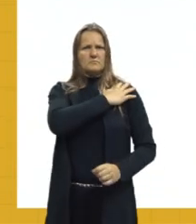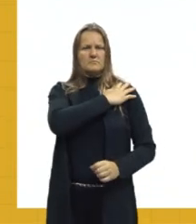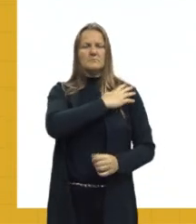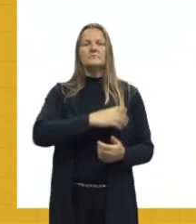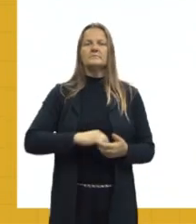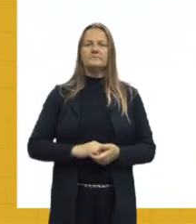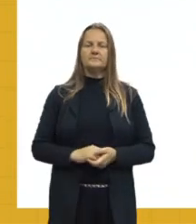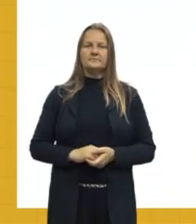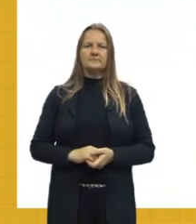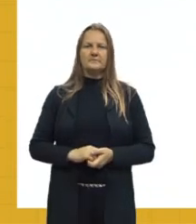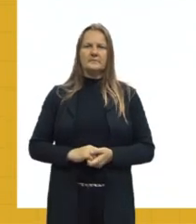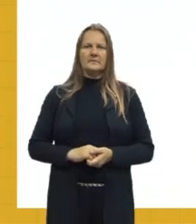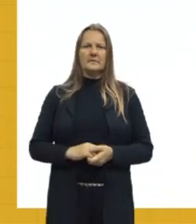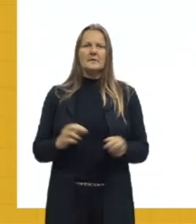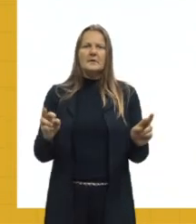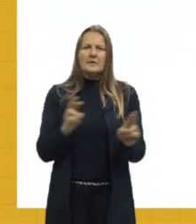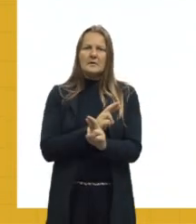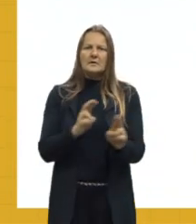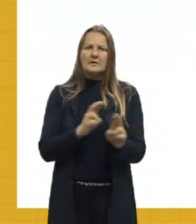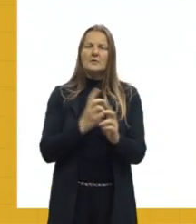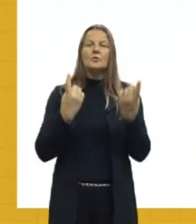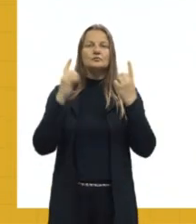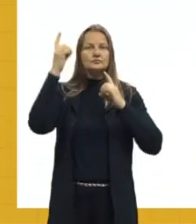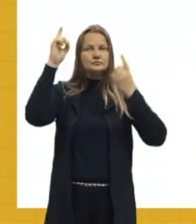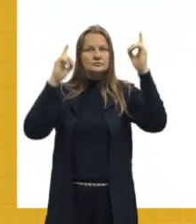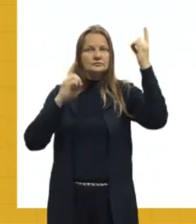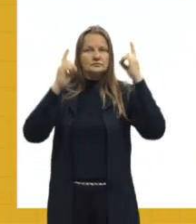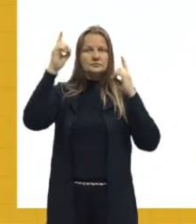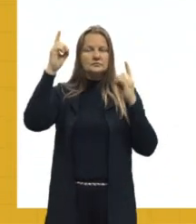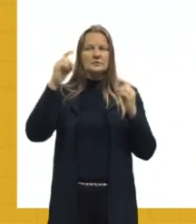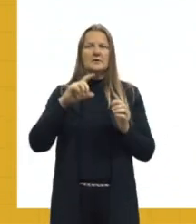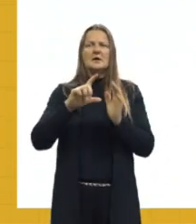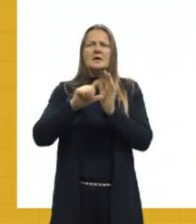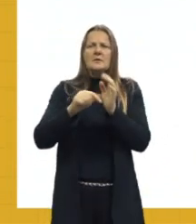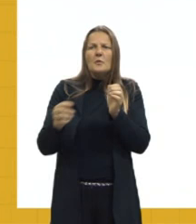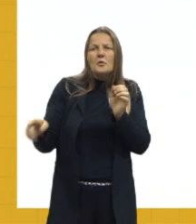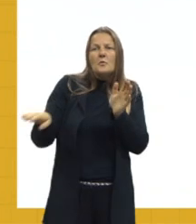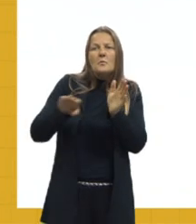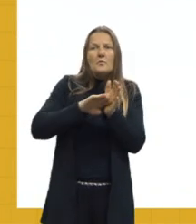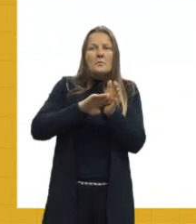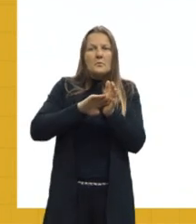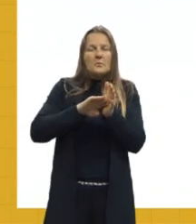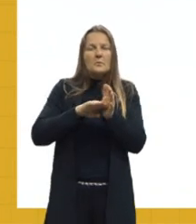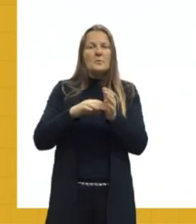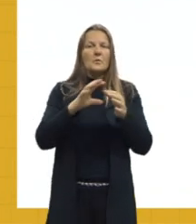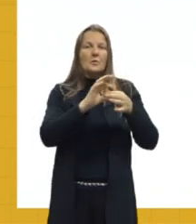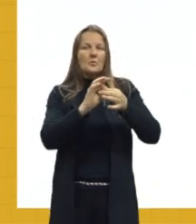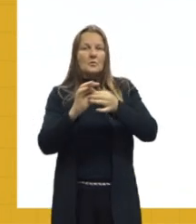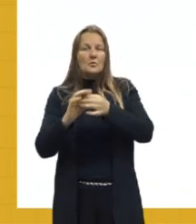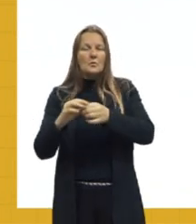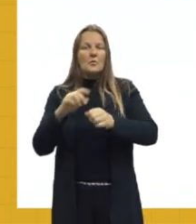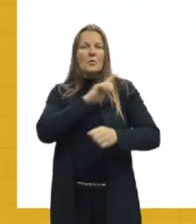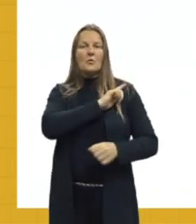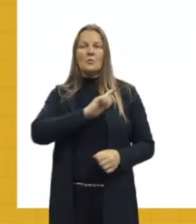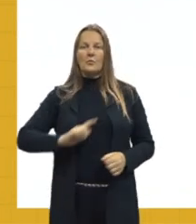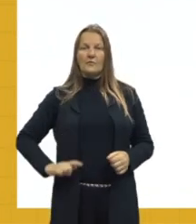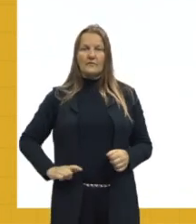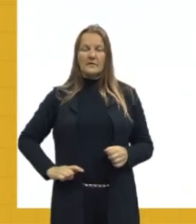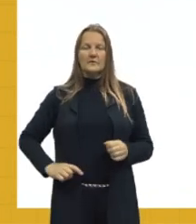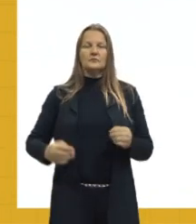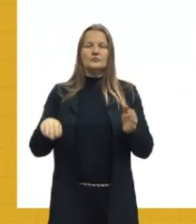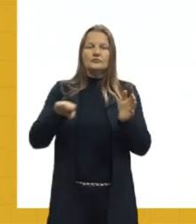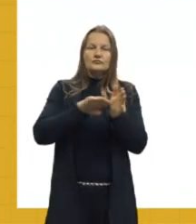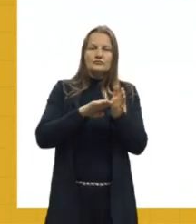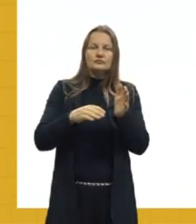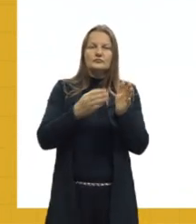gurizada? Então, é essa a relação que nós temos. Bem recente, então, todos os governos que sucederam, né, são